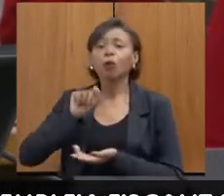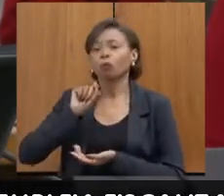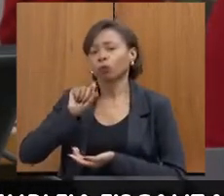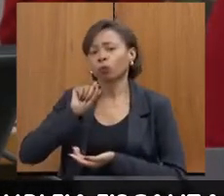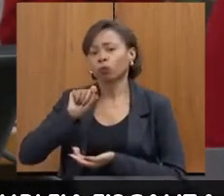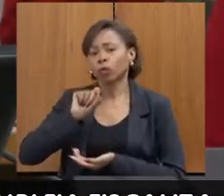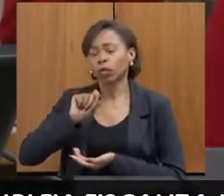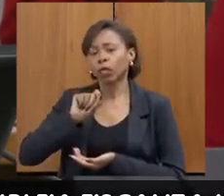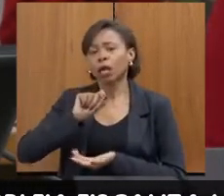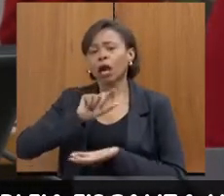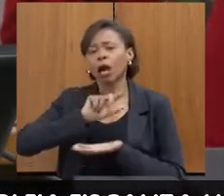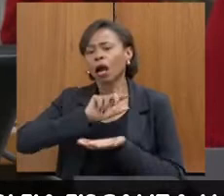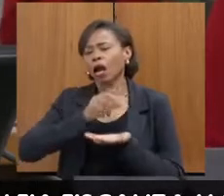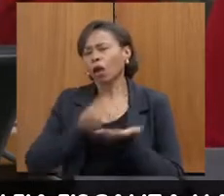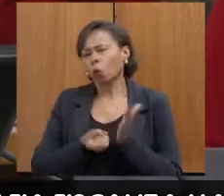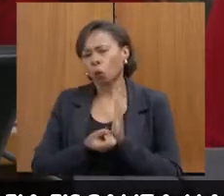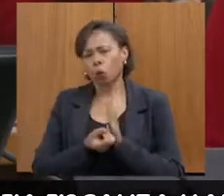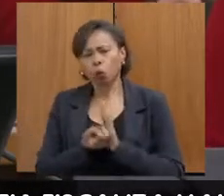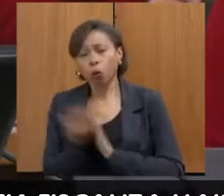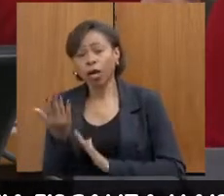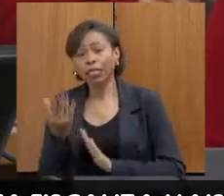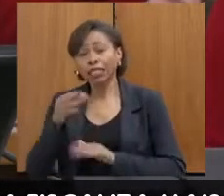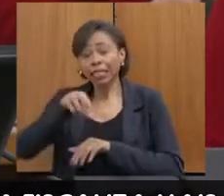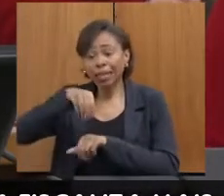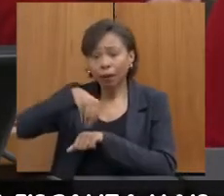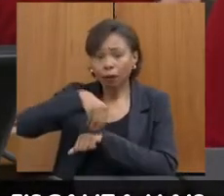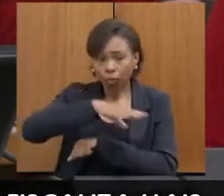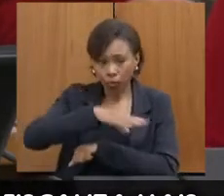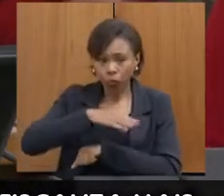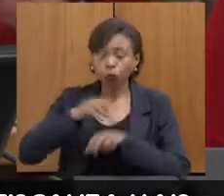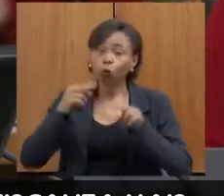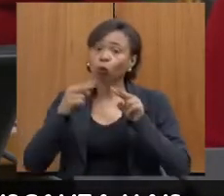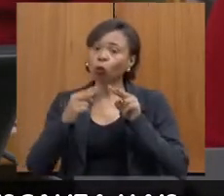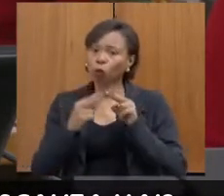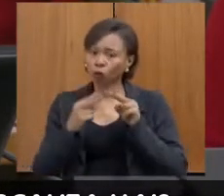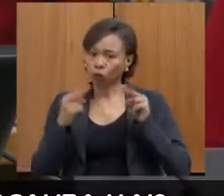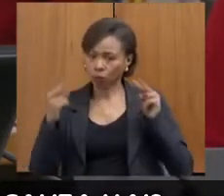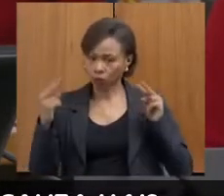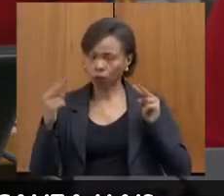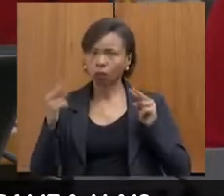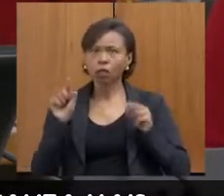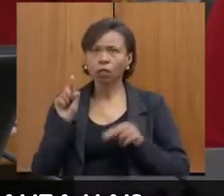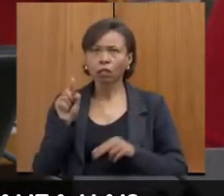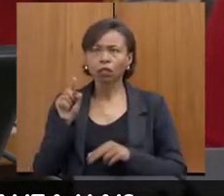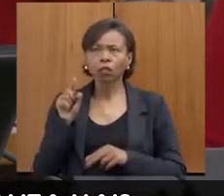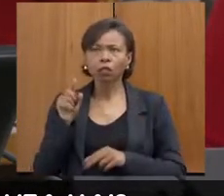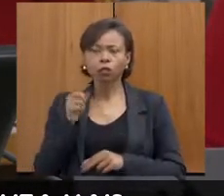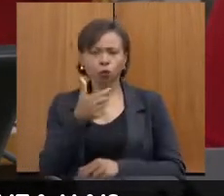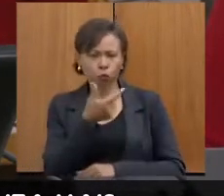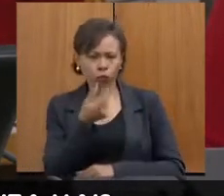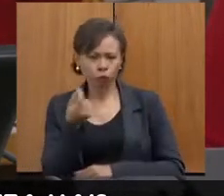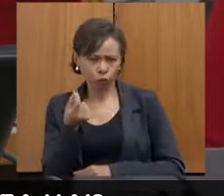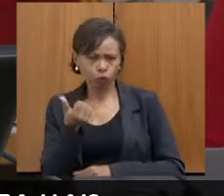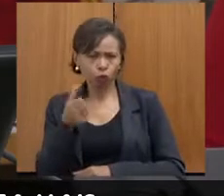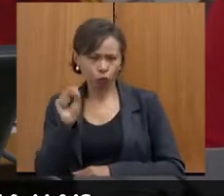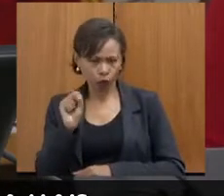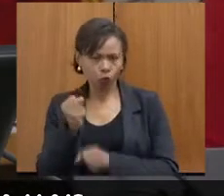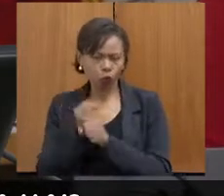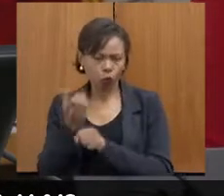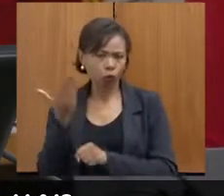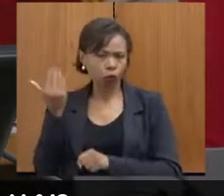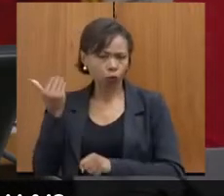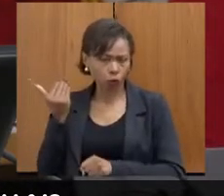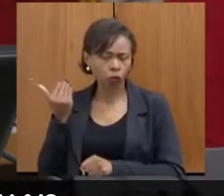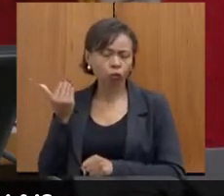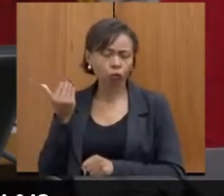feito online. A gente criou lá em 2018, até apresentamos no Senado esse projeto e hoje foi expandido,